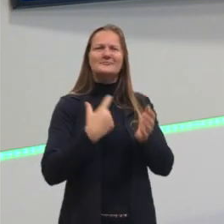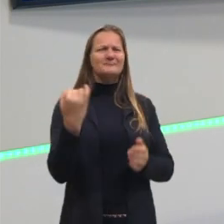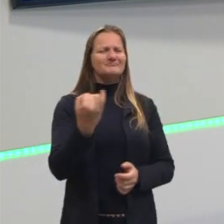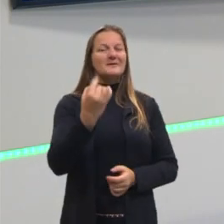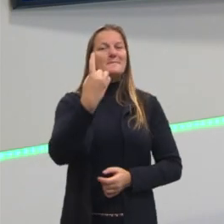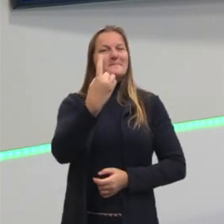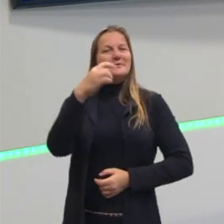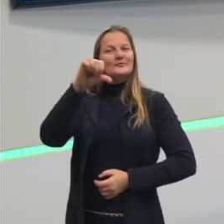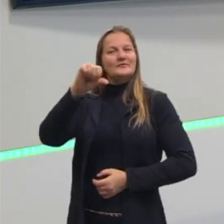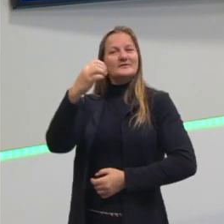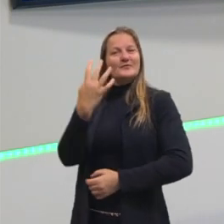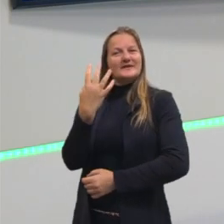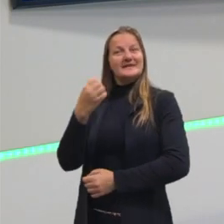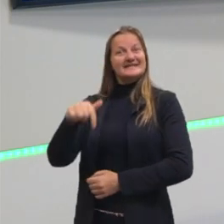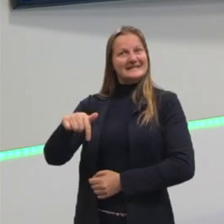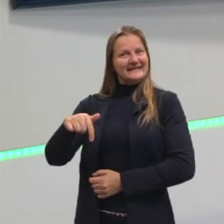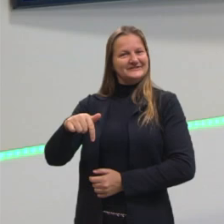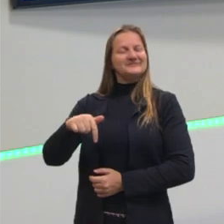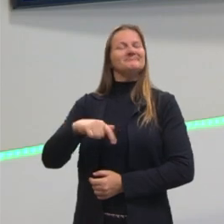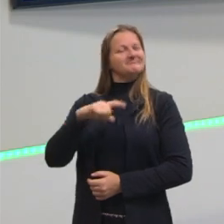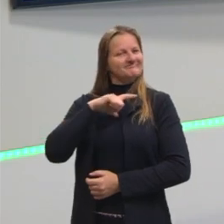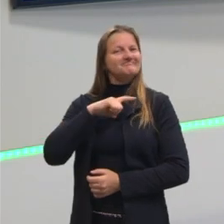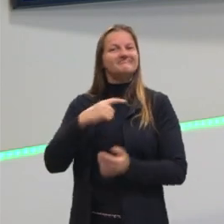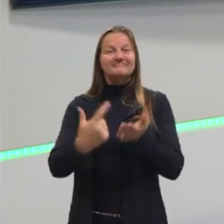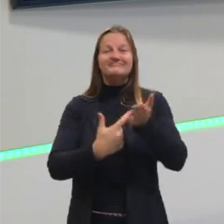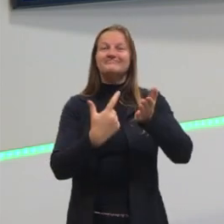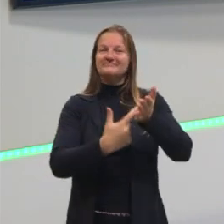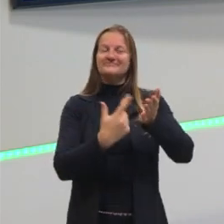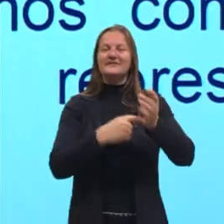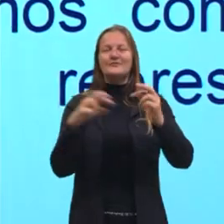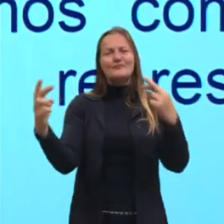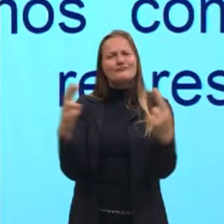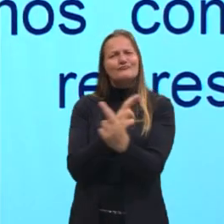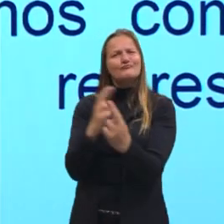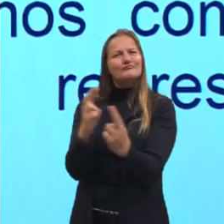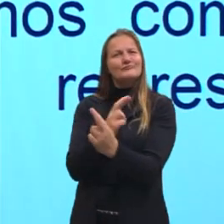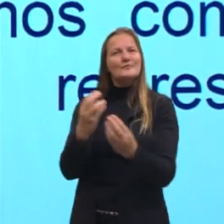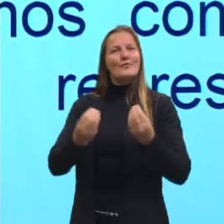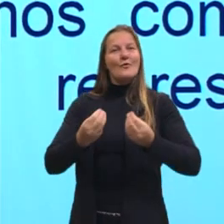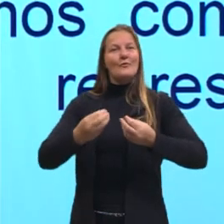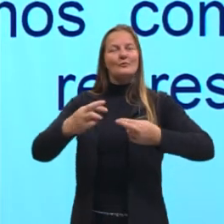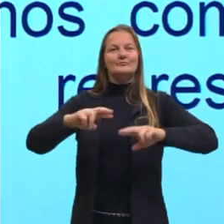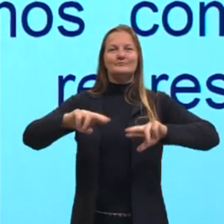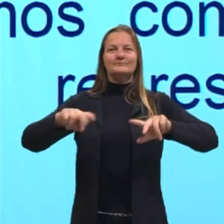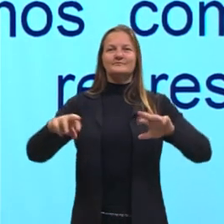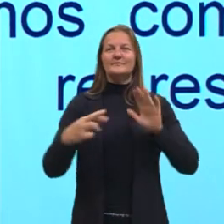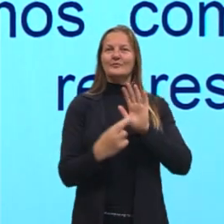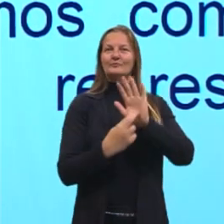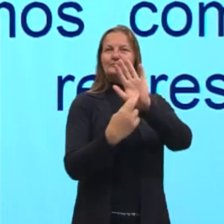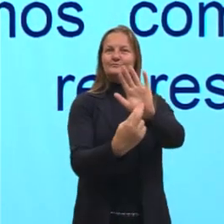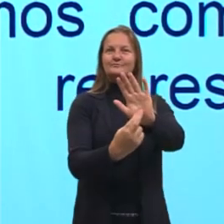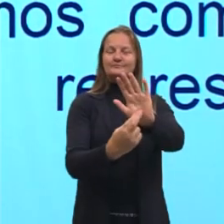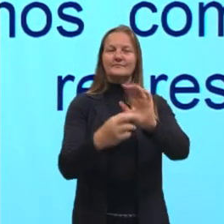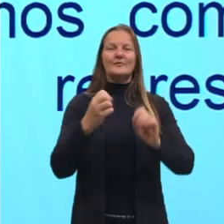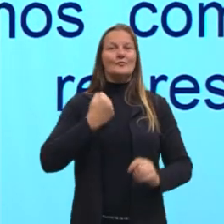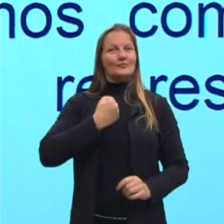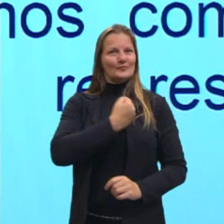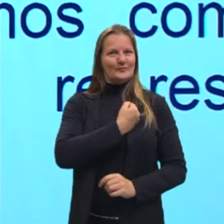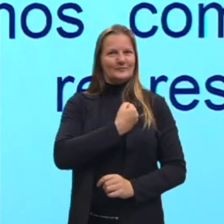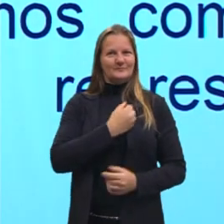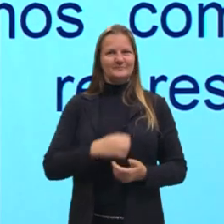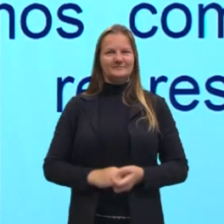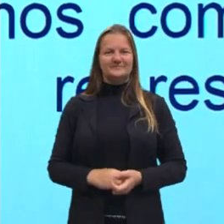de 1947, mas traz essa relação entre as diferentes representações de um número.